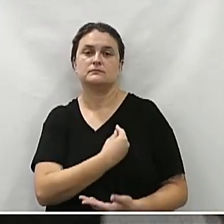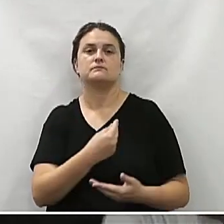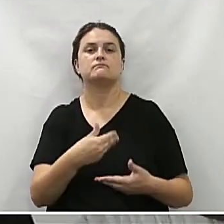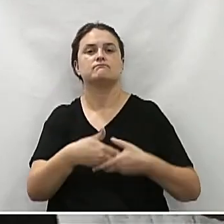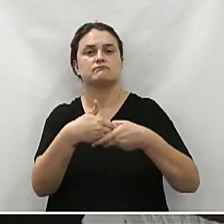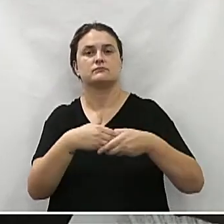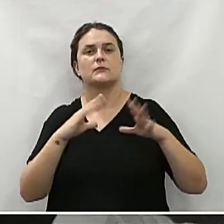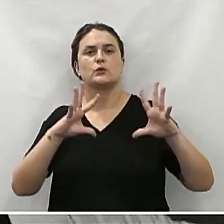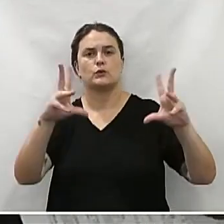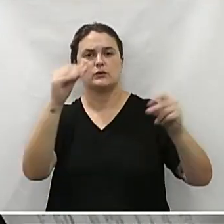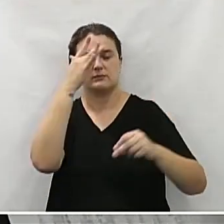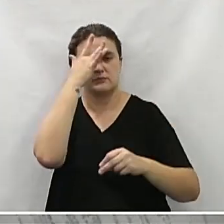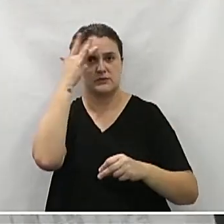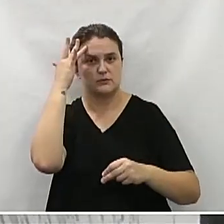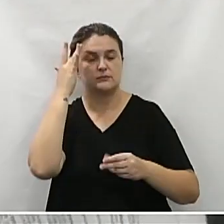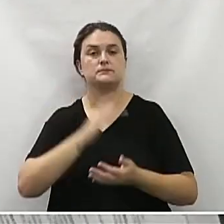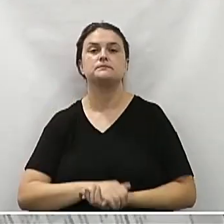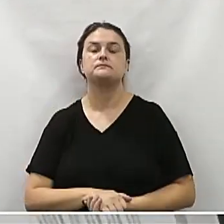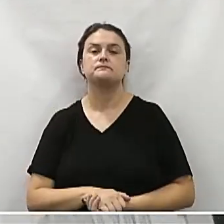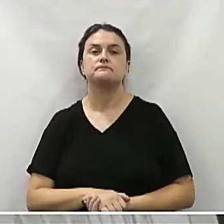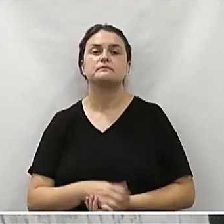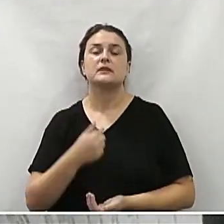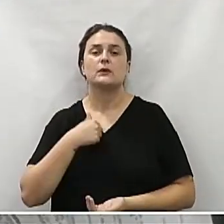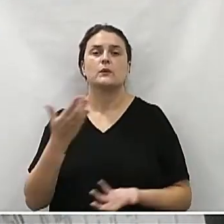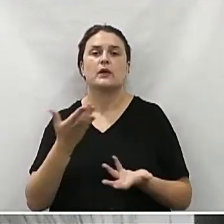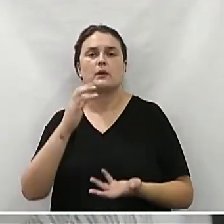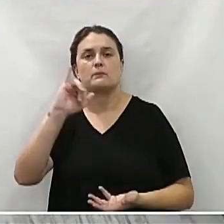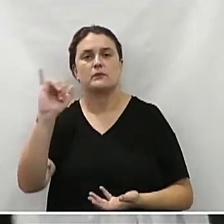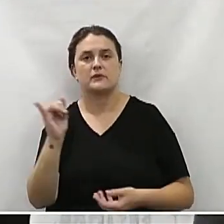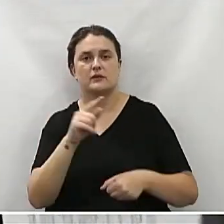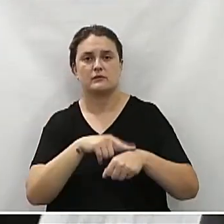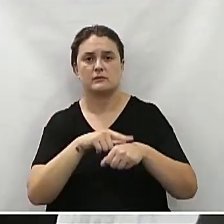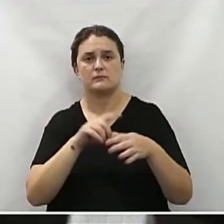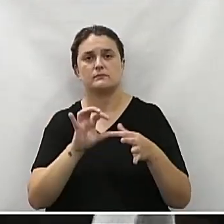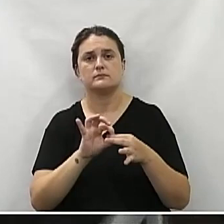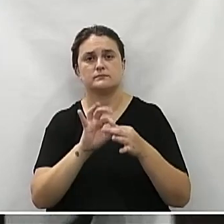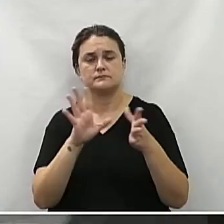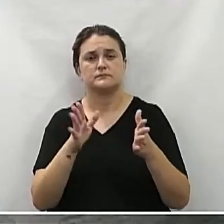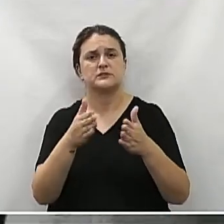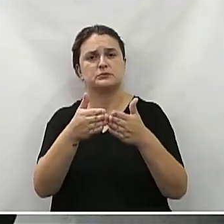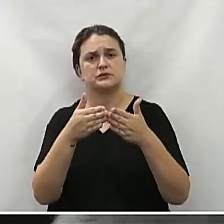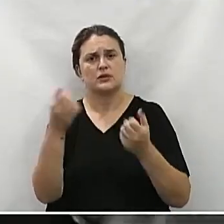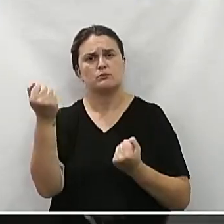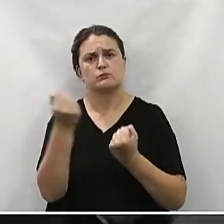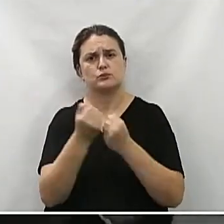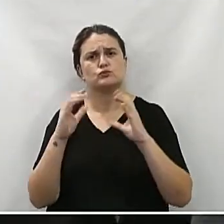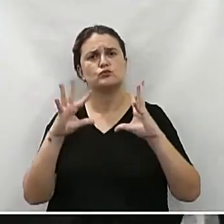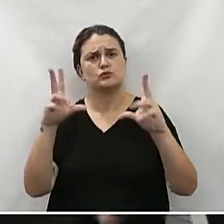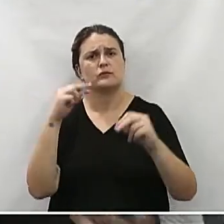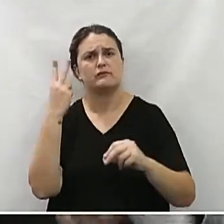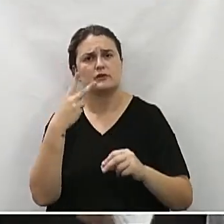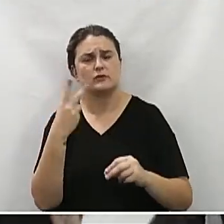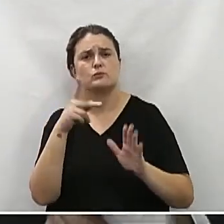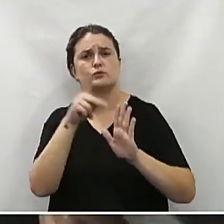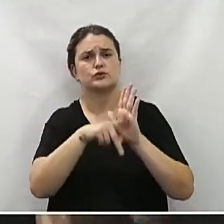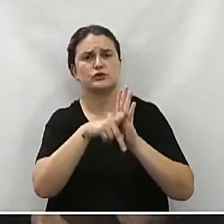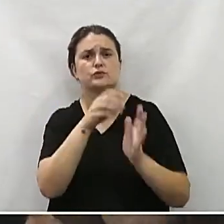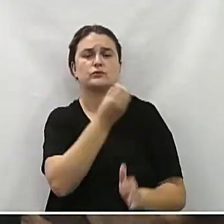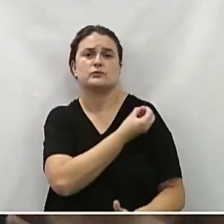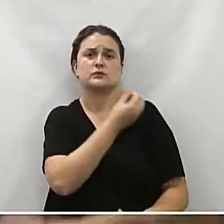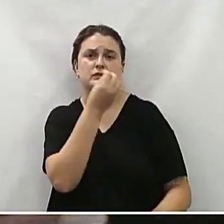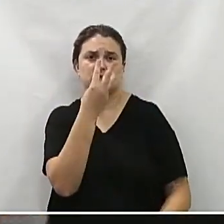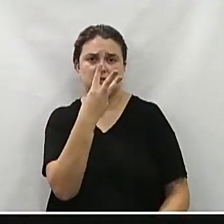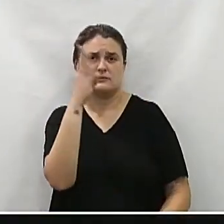cumprimentar todos os demais. E eu quero aqui aproveitar a palavra livre para pedir o apoio de todos os vereadores no projeto número 3,